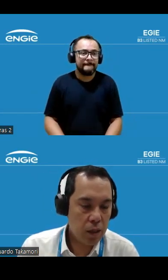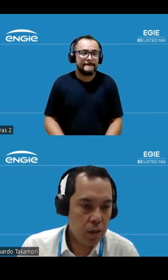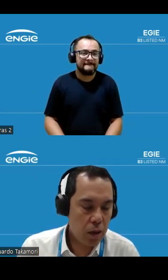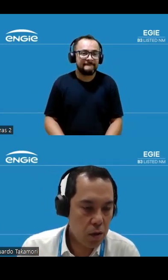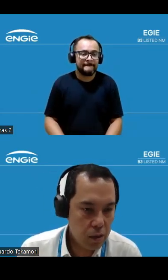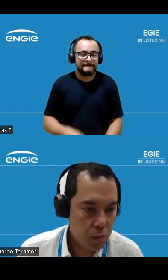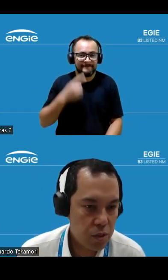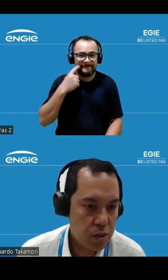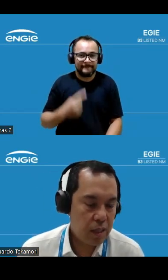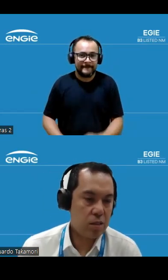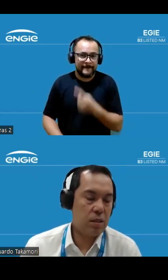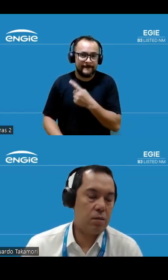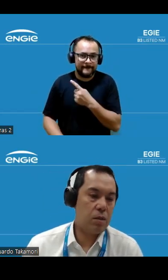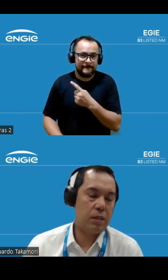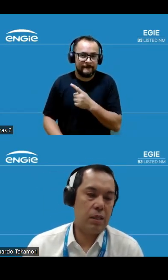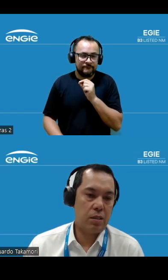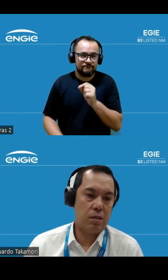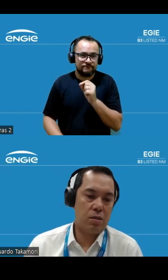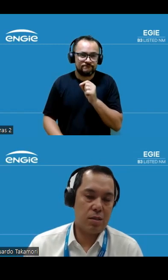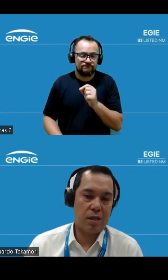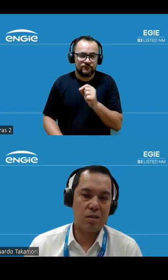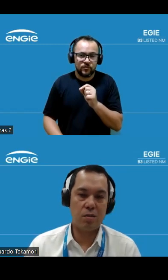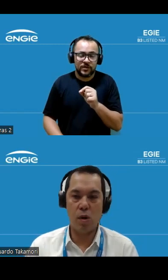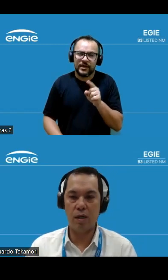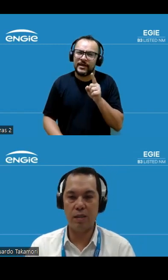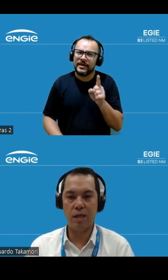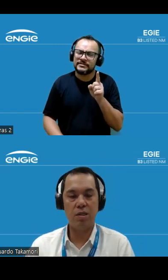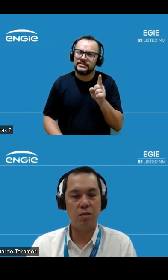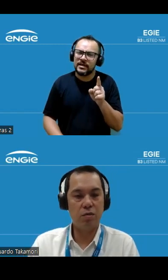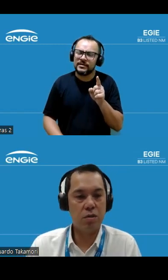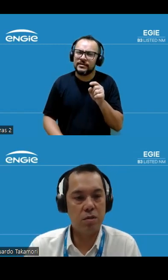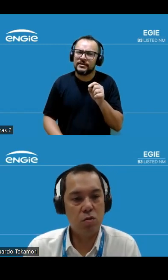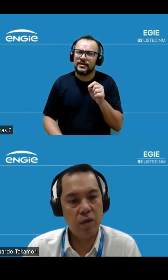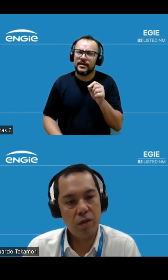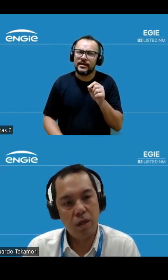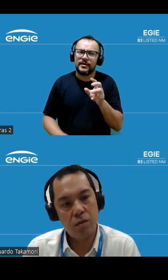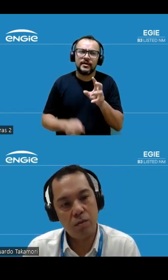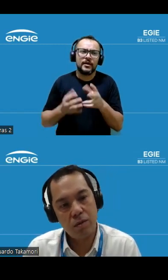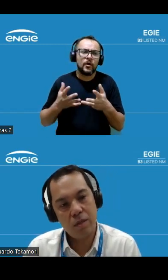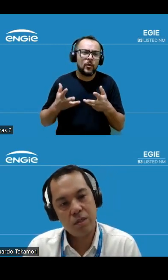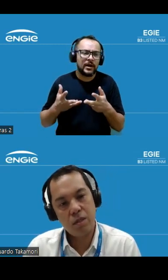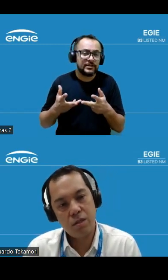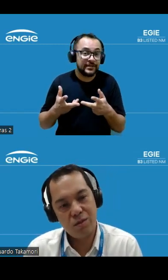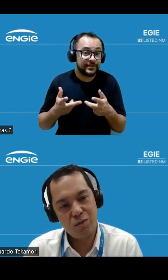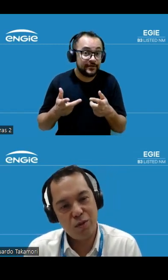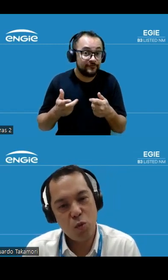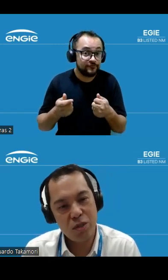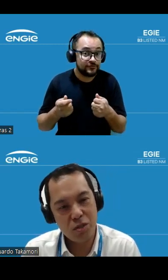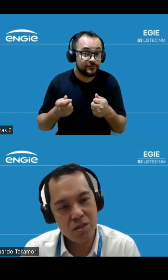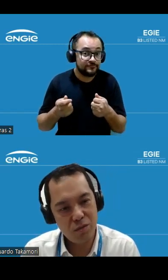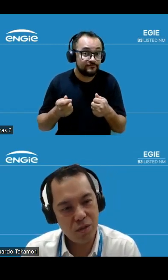Aqui, agora indo para os destaques, né, esses destaques qualitativos se converteram no seguinte